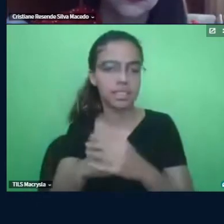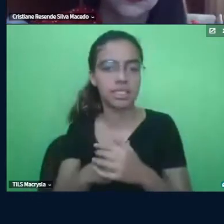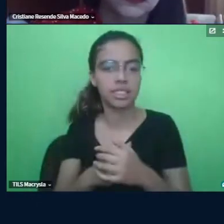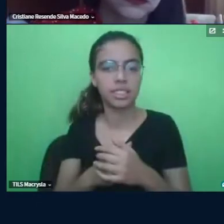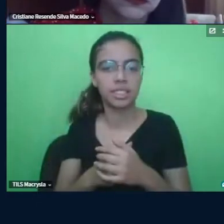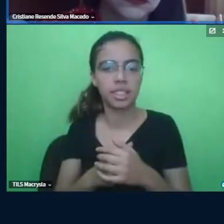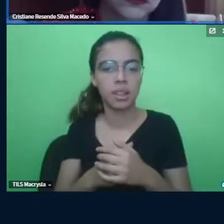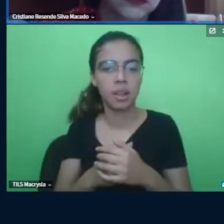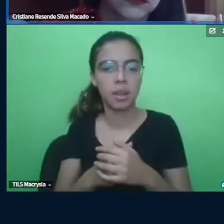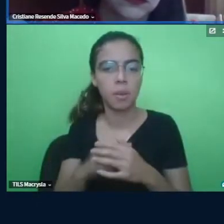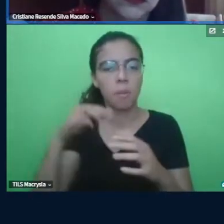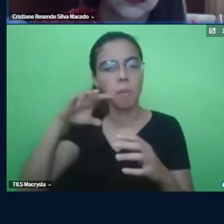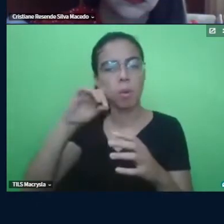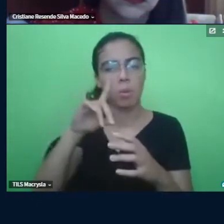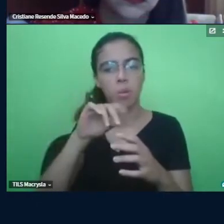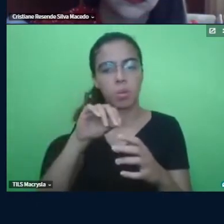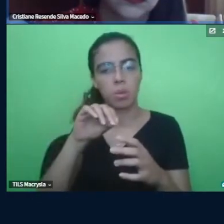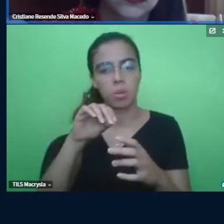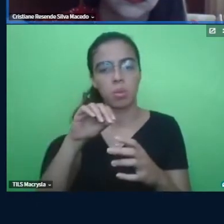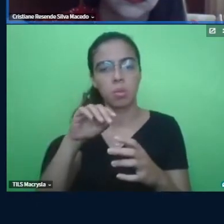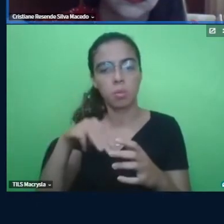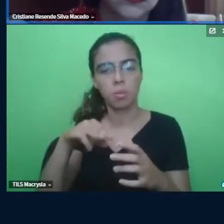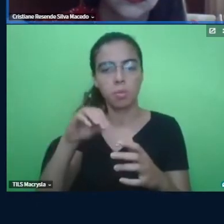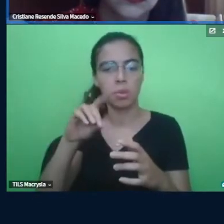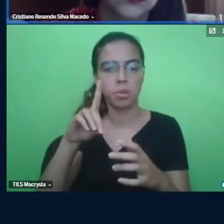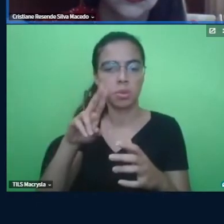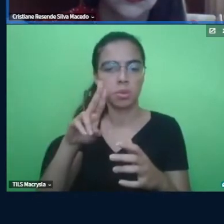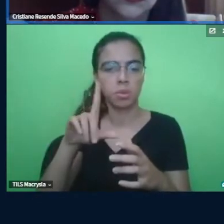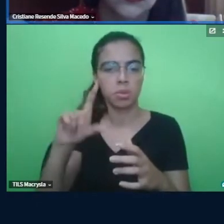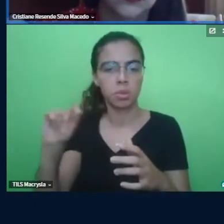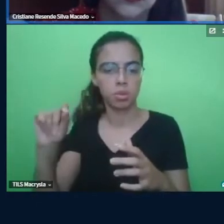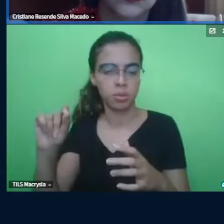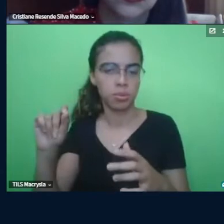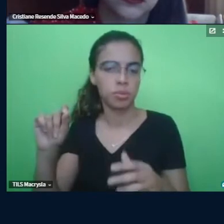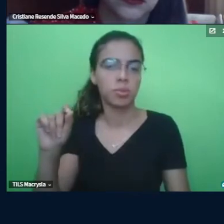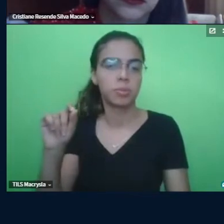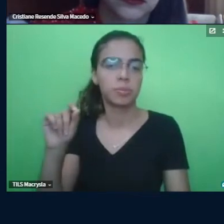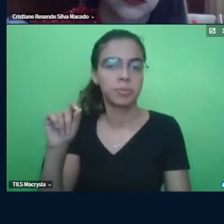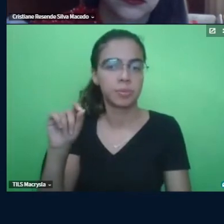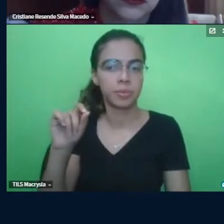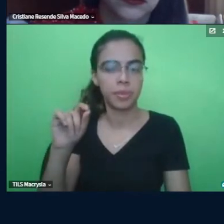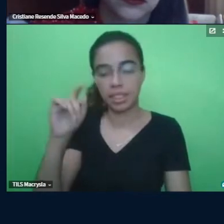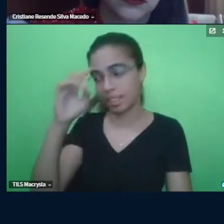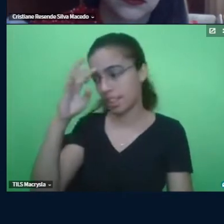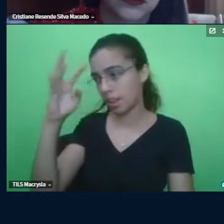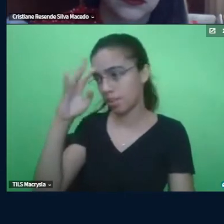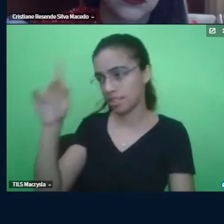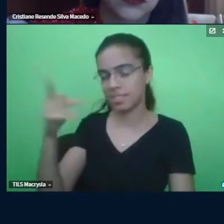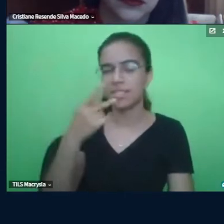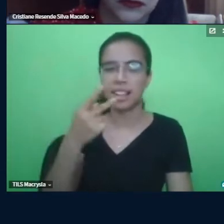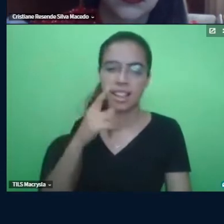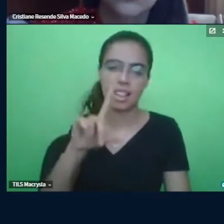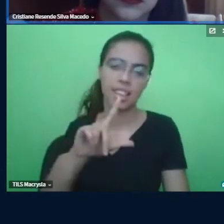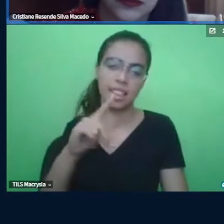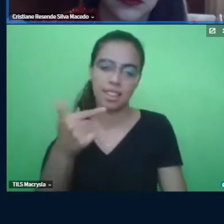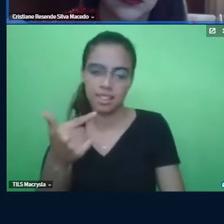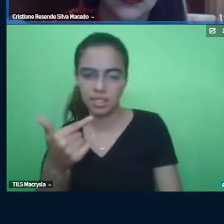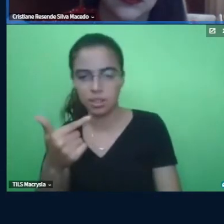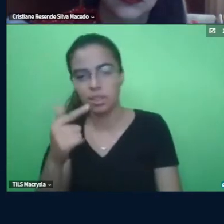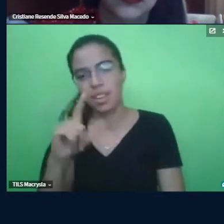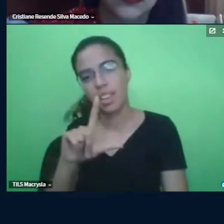Modalizar um pouco esse fato de que esses teóricos que você traz para falar de L2, LE,